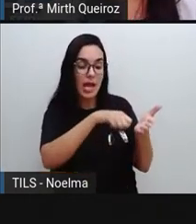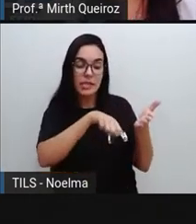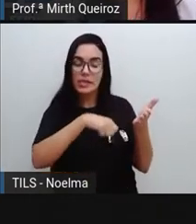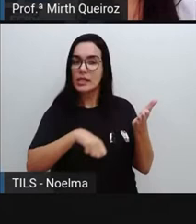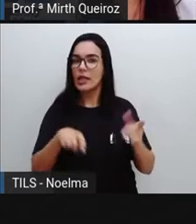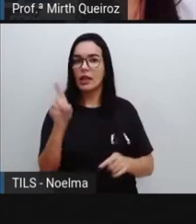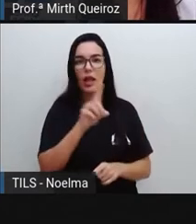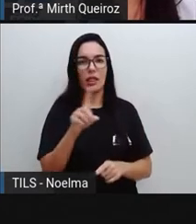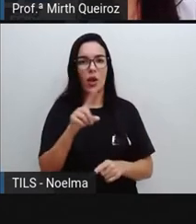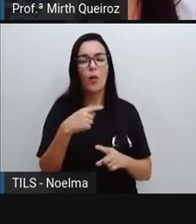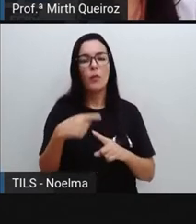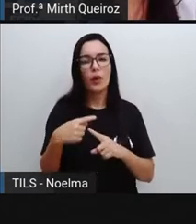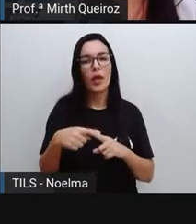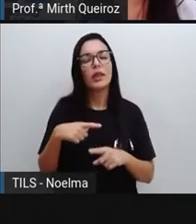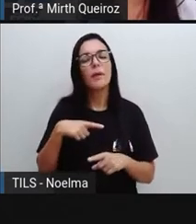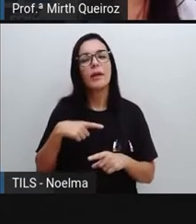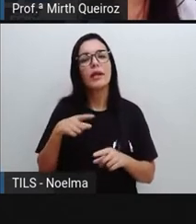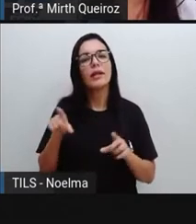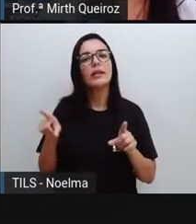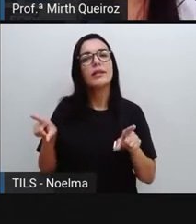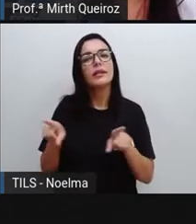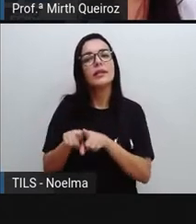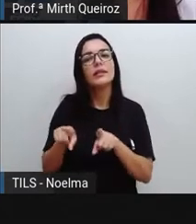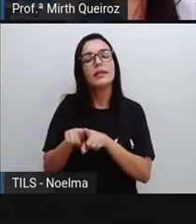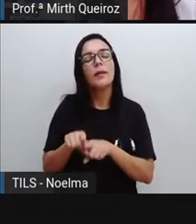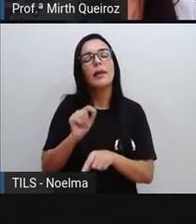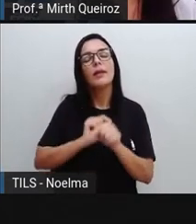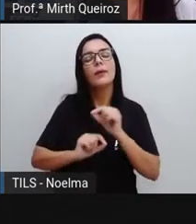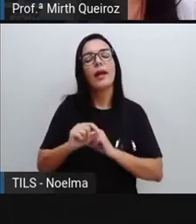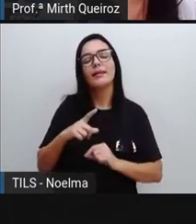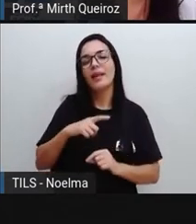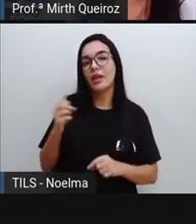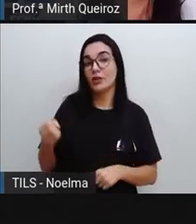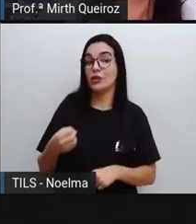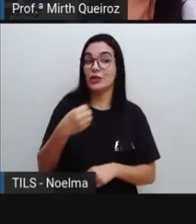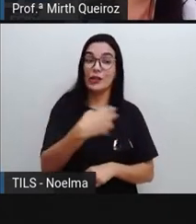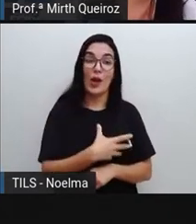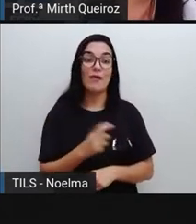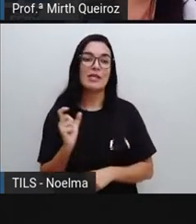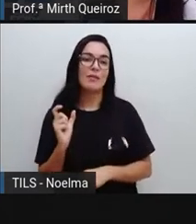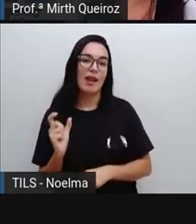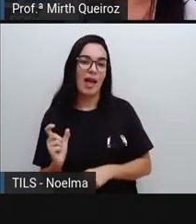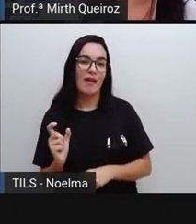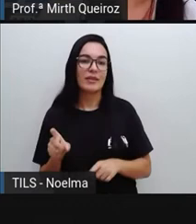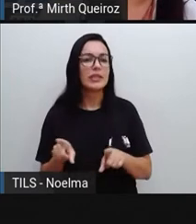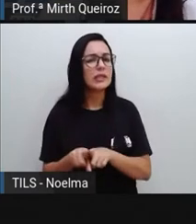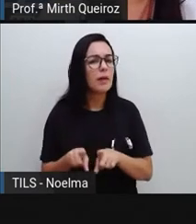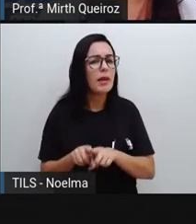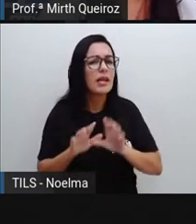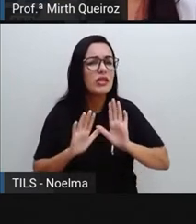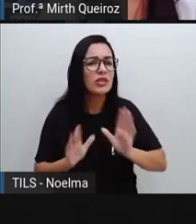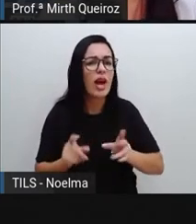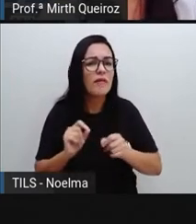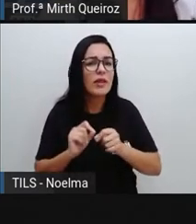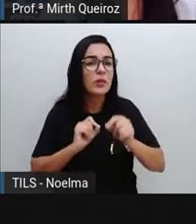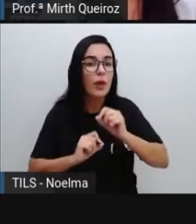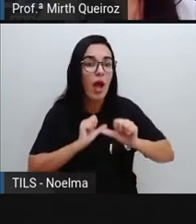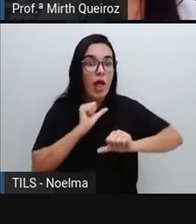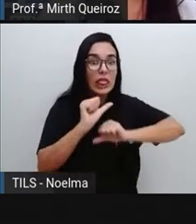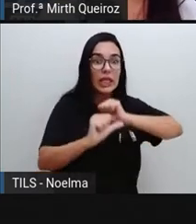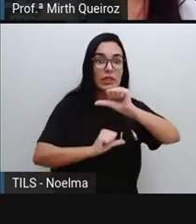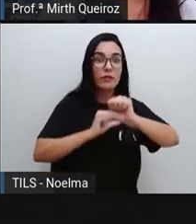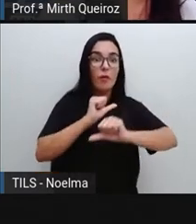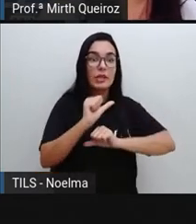novas palavras que não vão estar naqueles dicionários e ainda nós passamos por uma reforma ortográfica, onde algumas